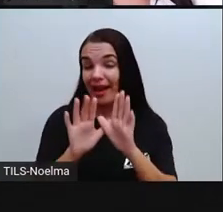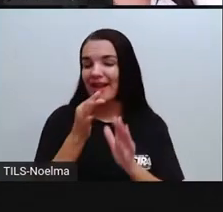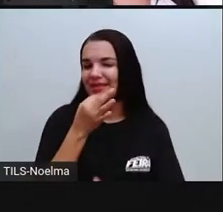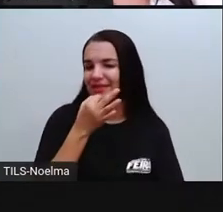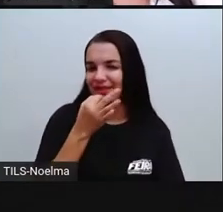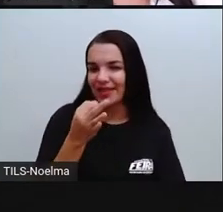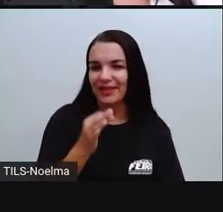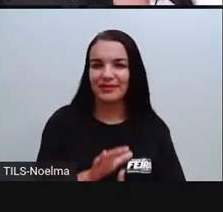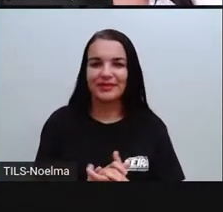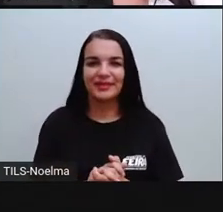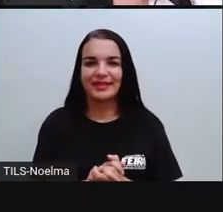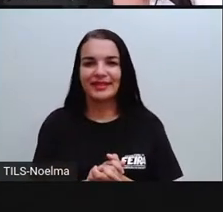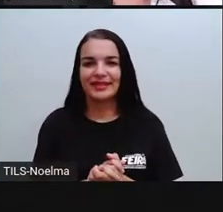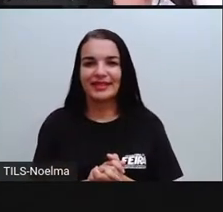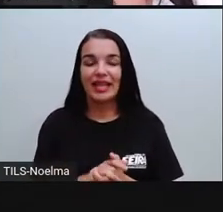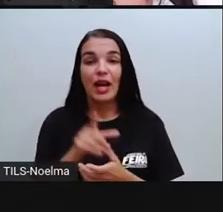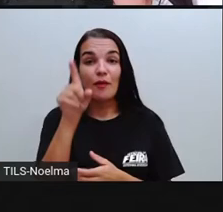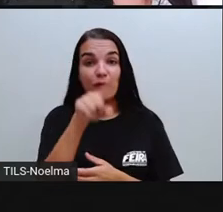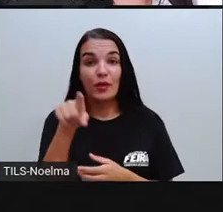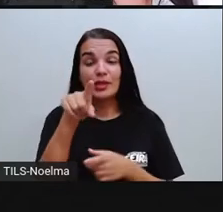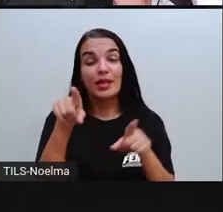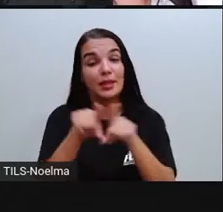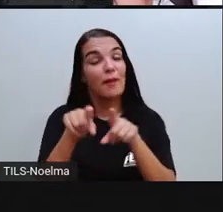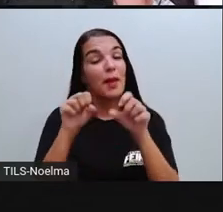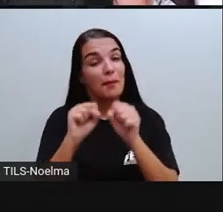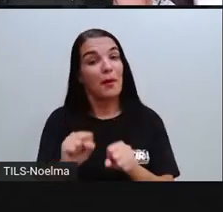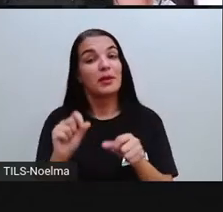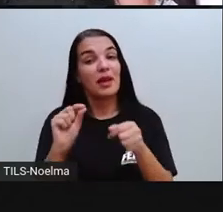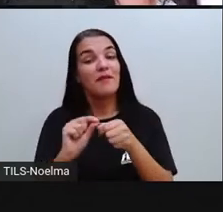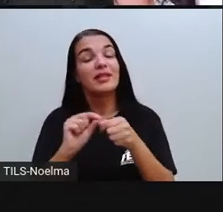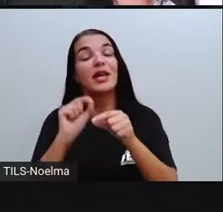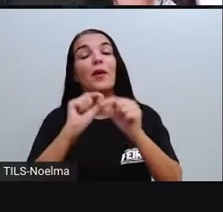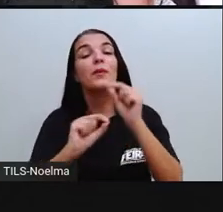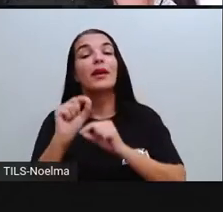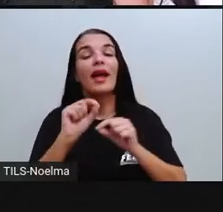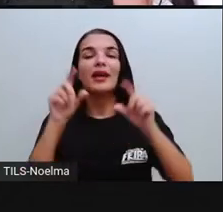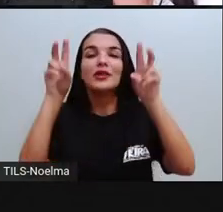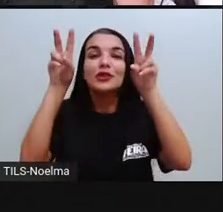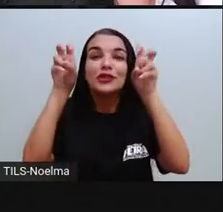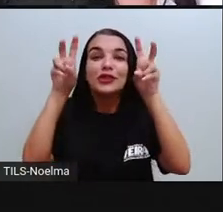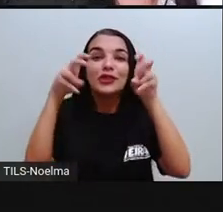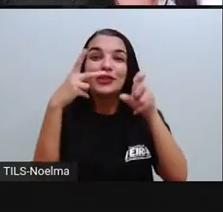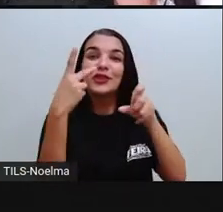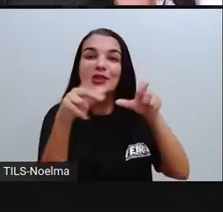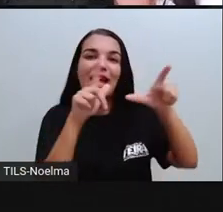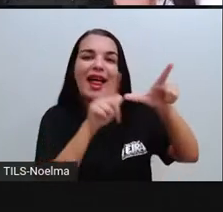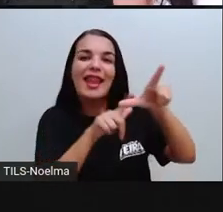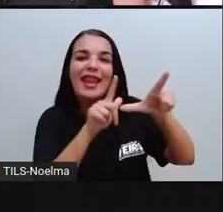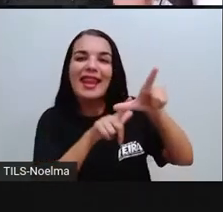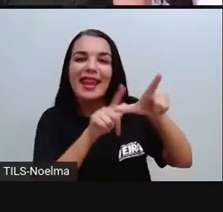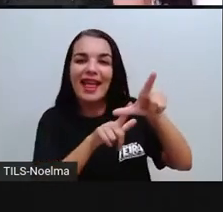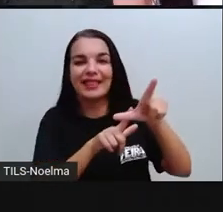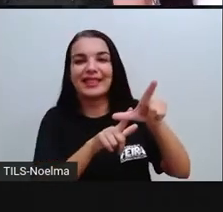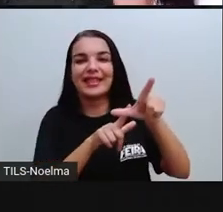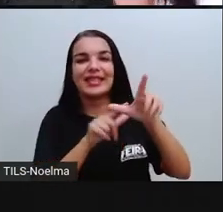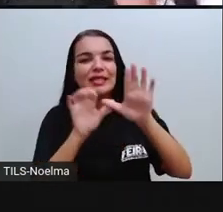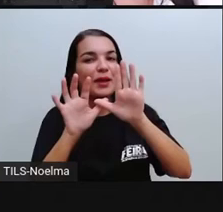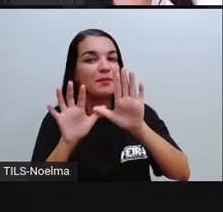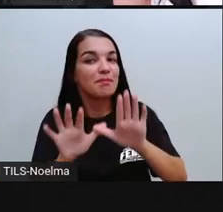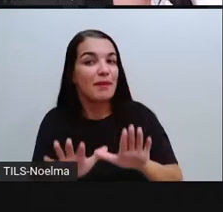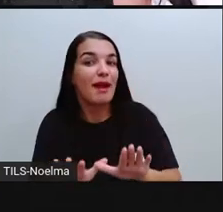Dica. Vocês também podem fazer o título através dessa técnica aí. Porém, tem um